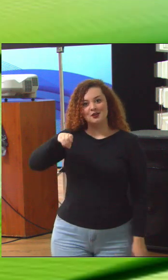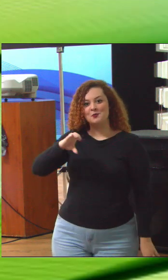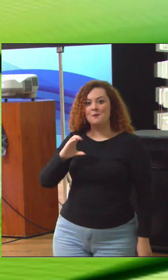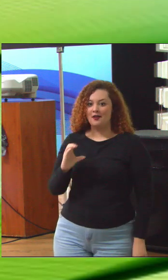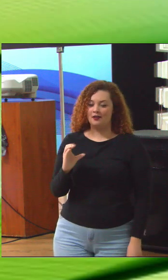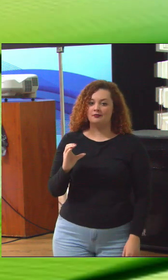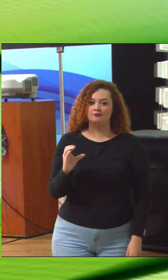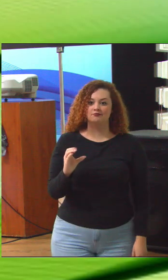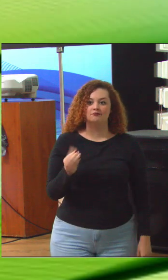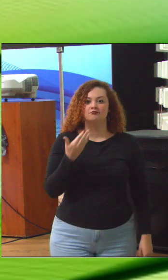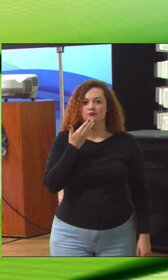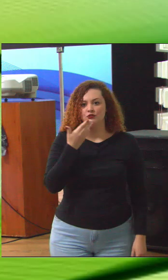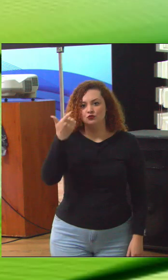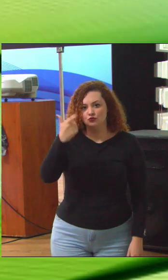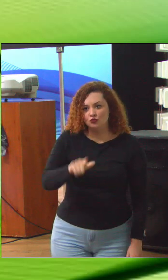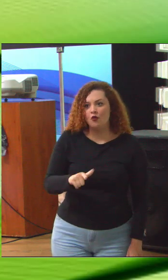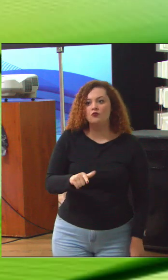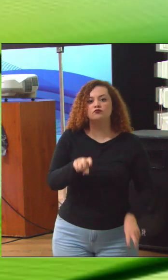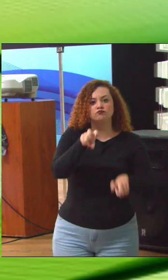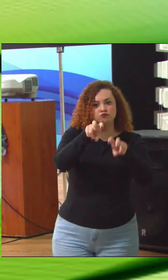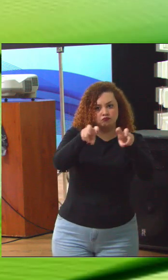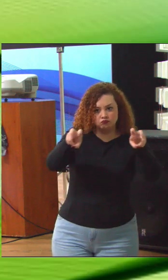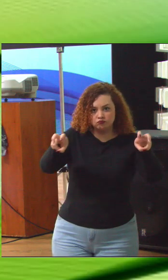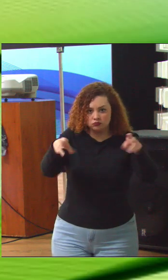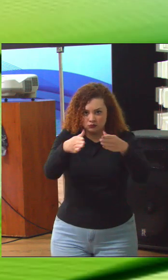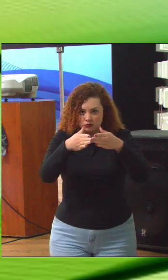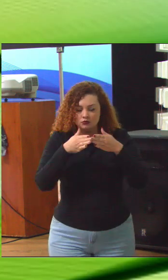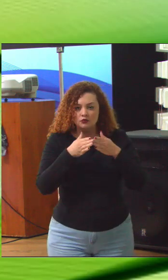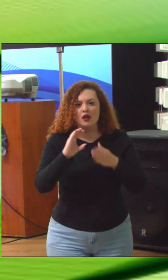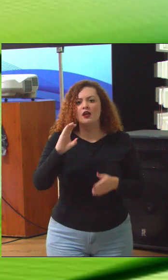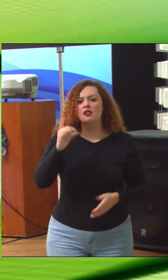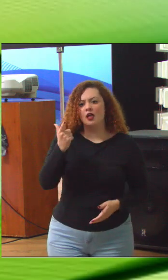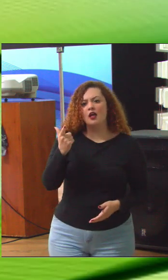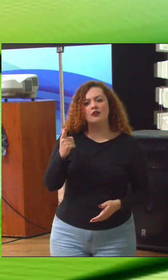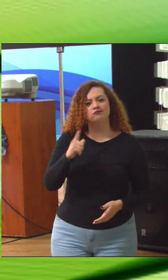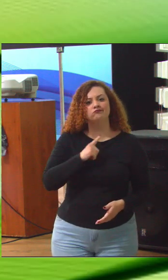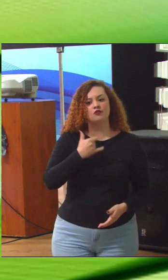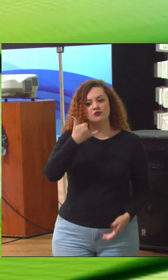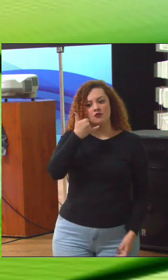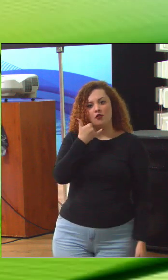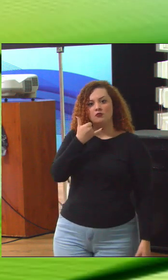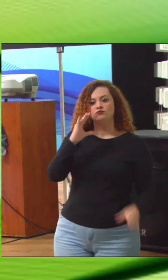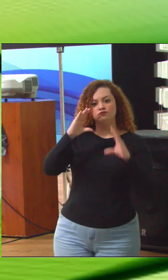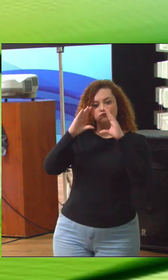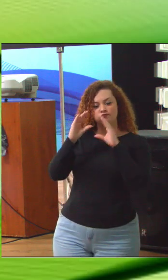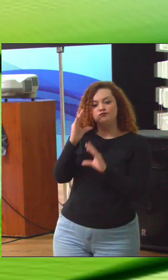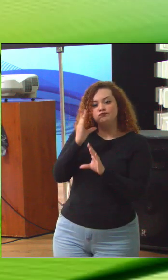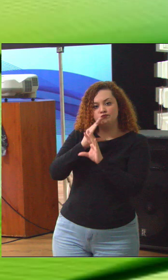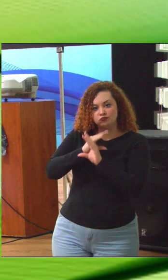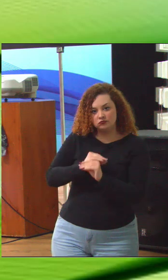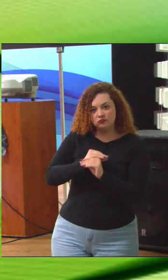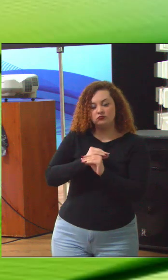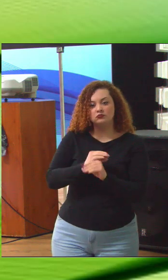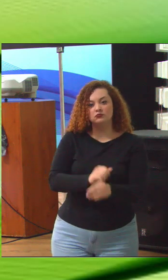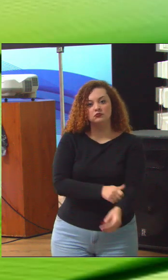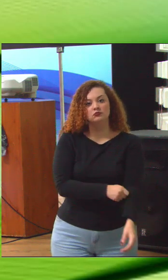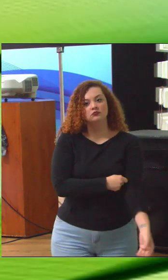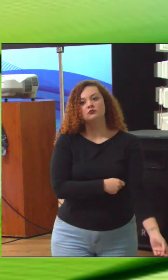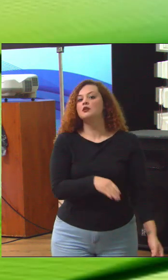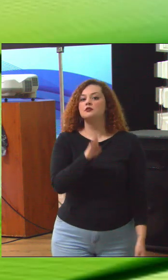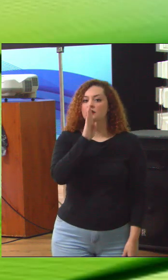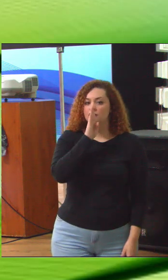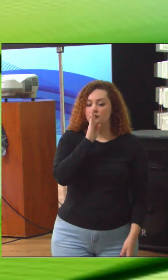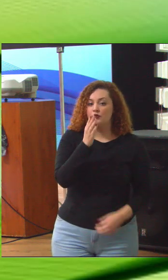É solicitado mais uma vez que ocupe seu lugar e, claro, mantenha seu celular em modo silencioso. Para